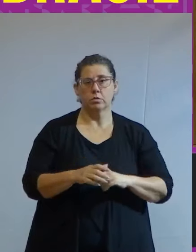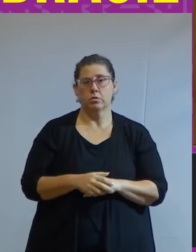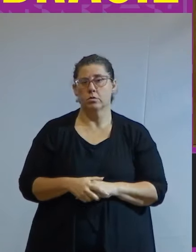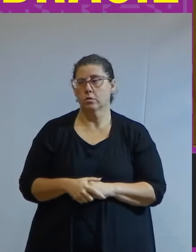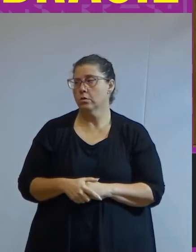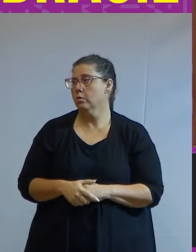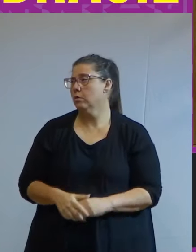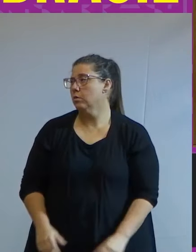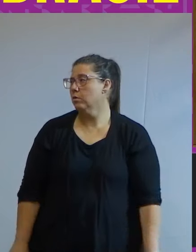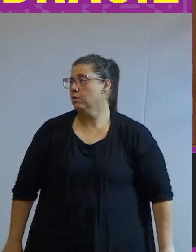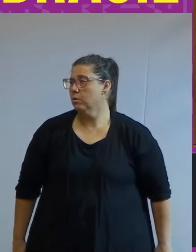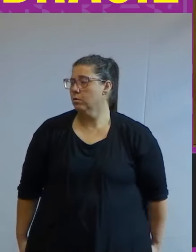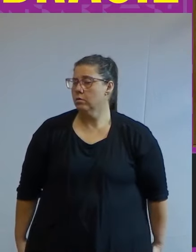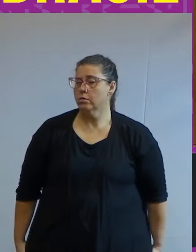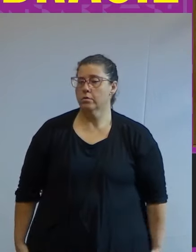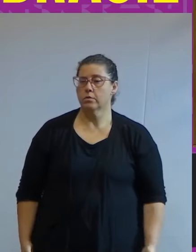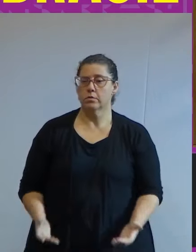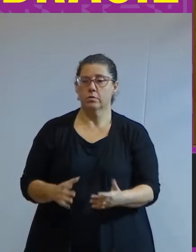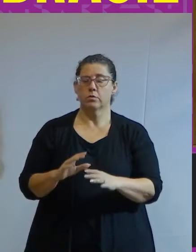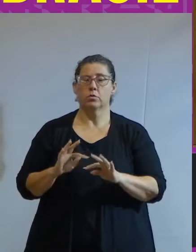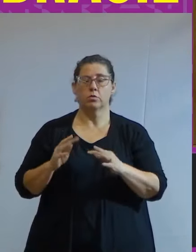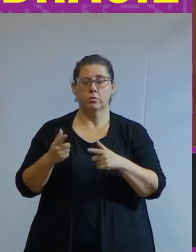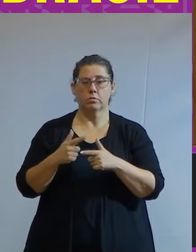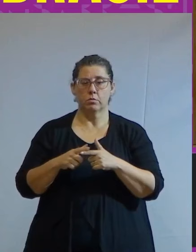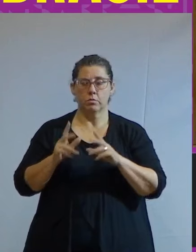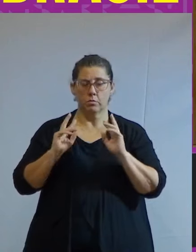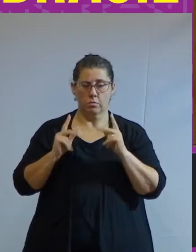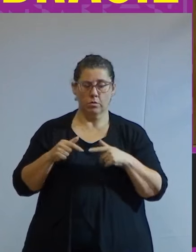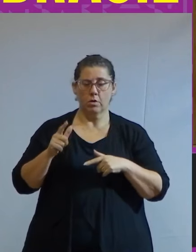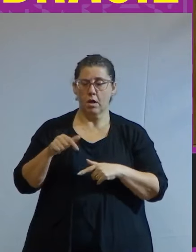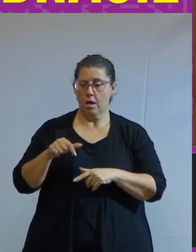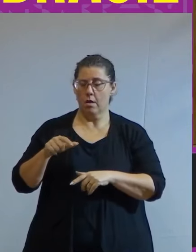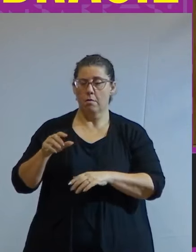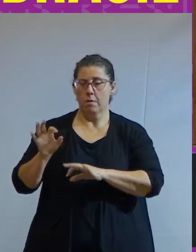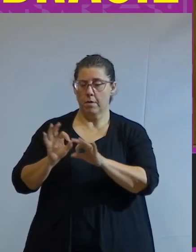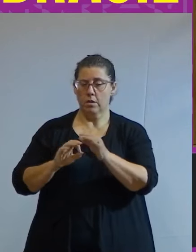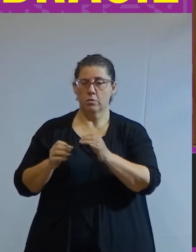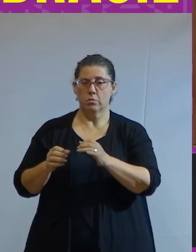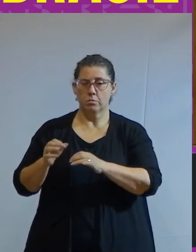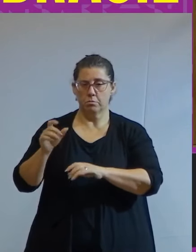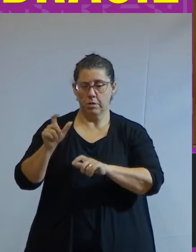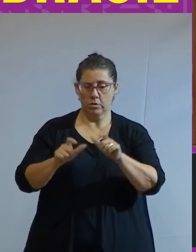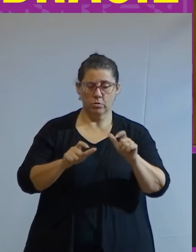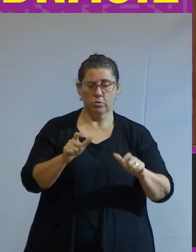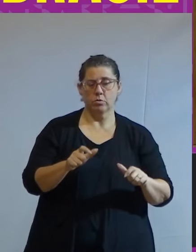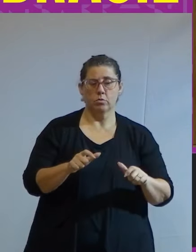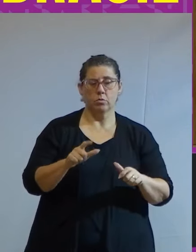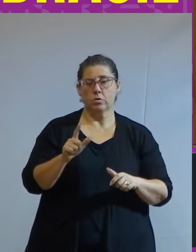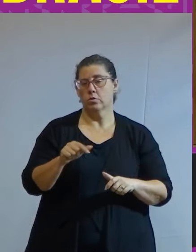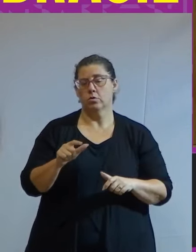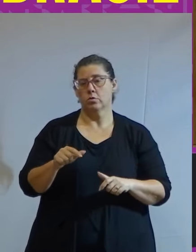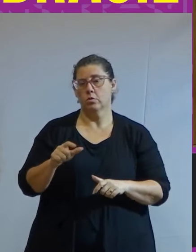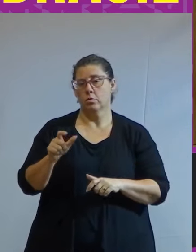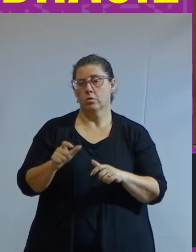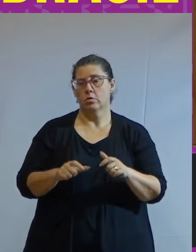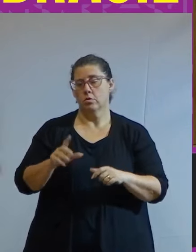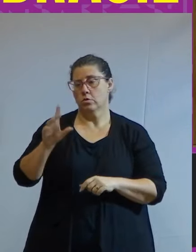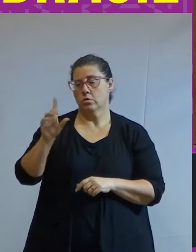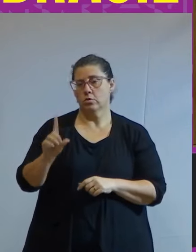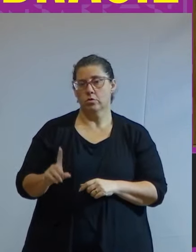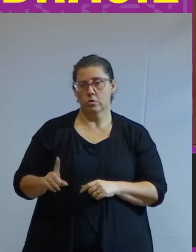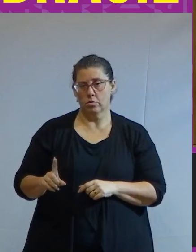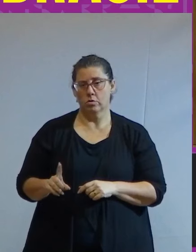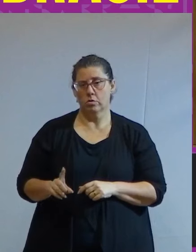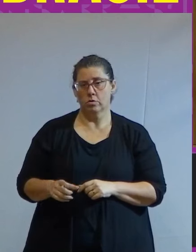perdão se todo esse grande contingente humano é constituído por pessoas que não se tornaram sujeitos de direitos